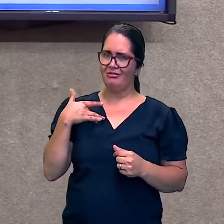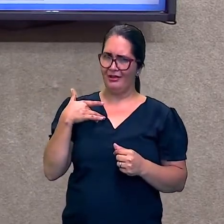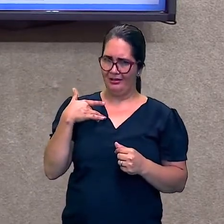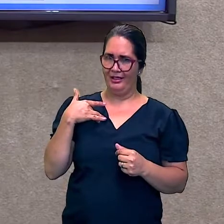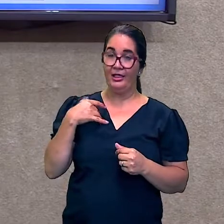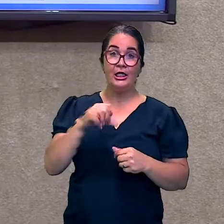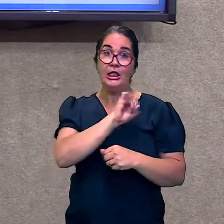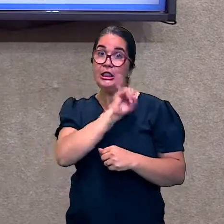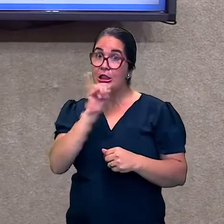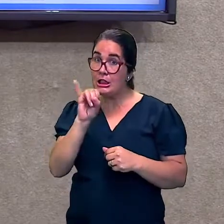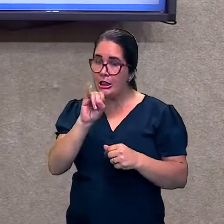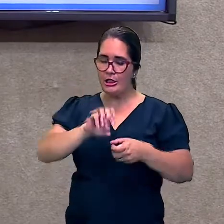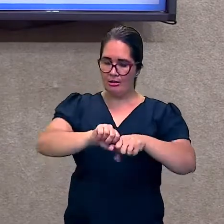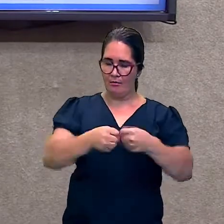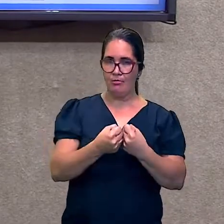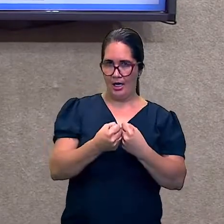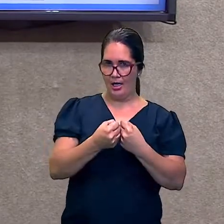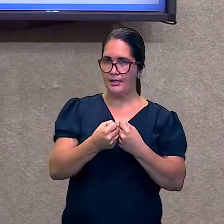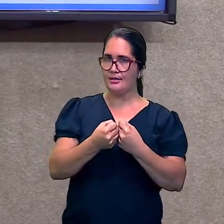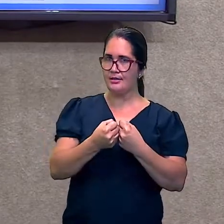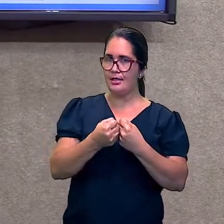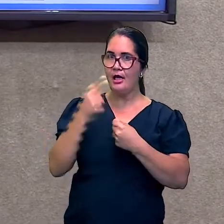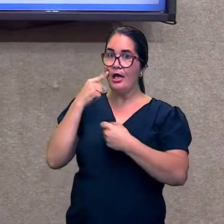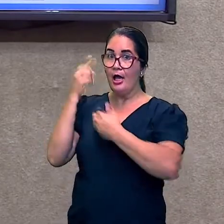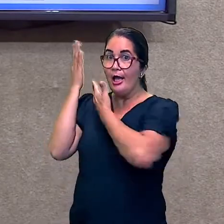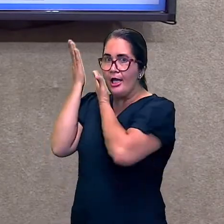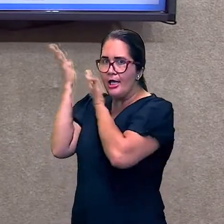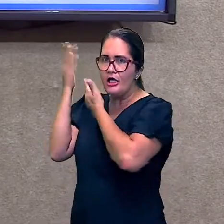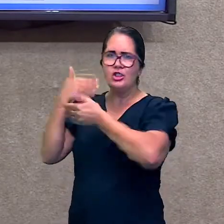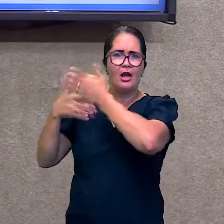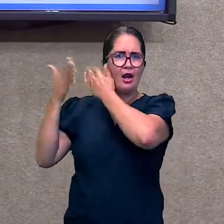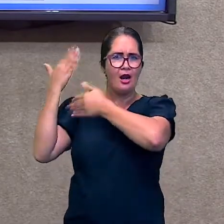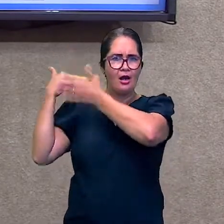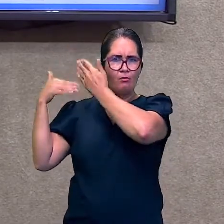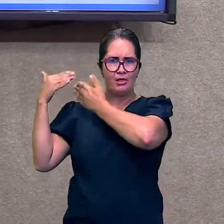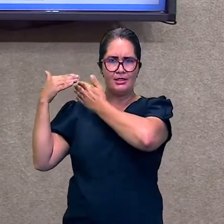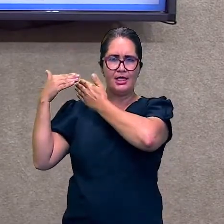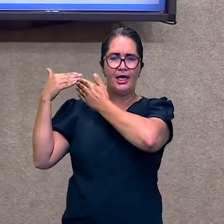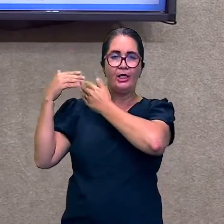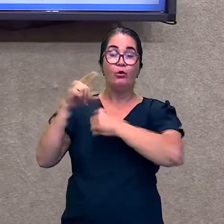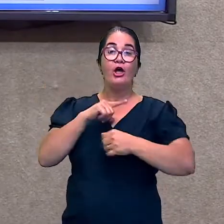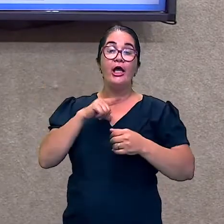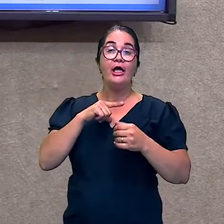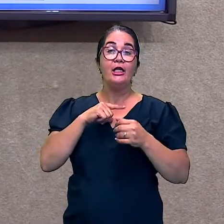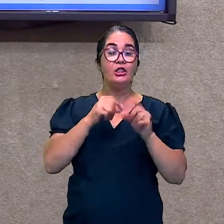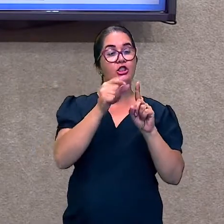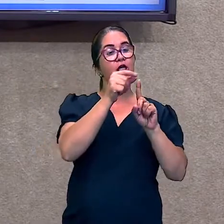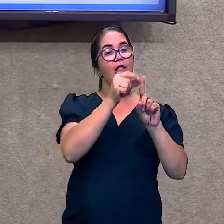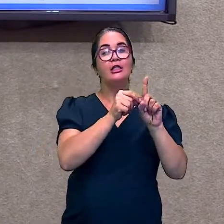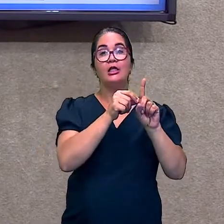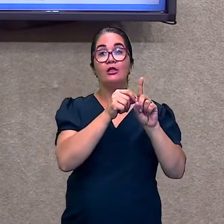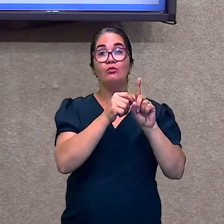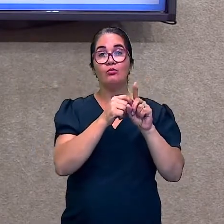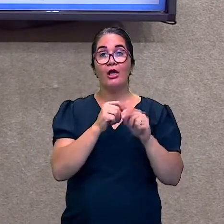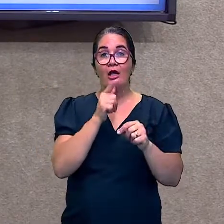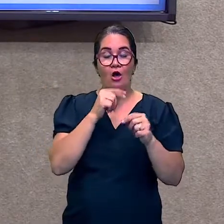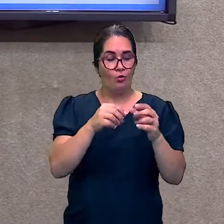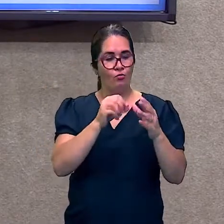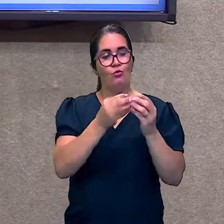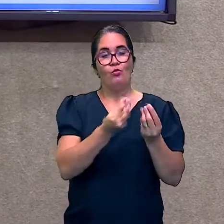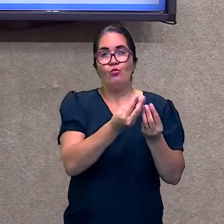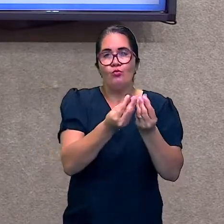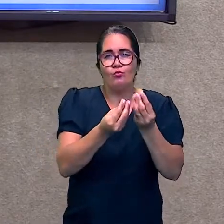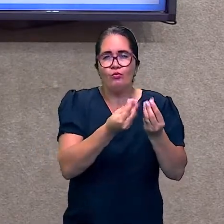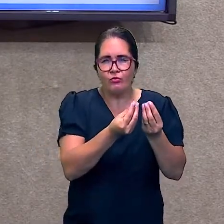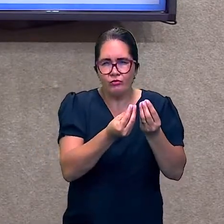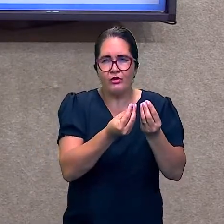tirado. Hoje. Tem sim a venda. Mas não. Como. A facilidade. digitais. Também